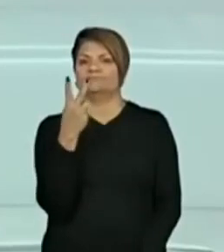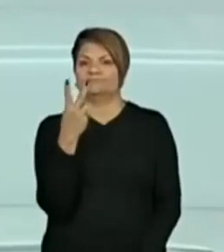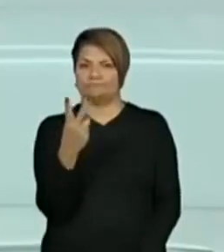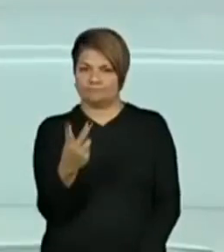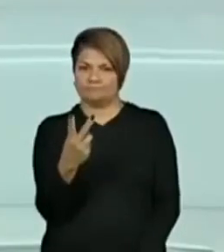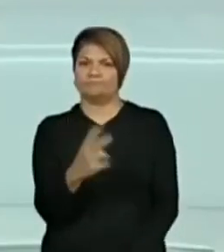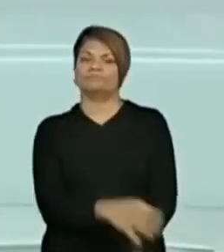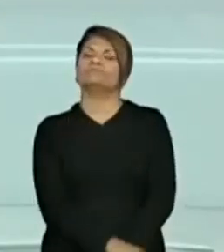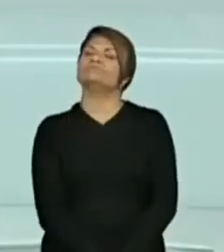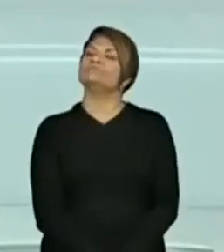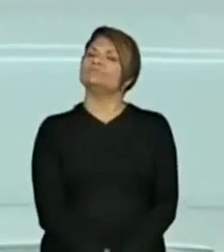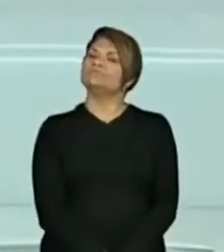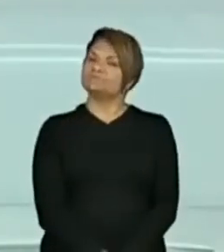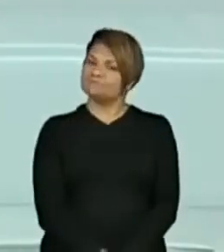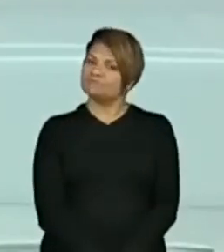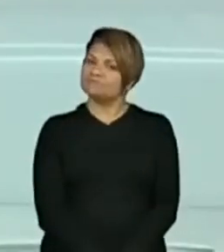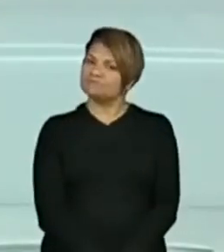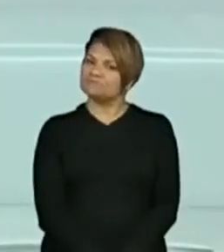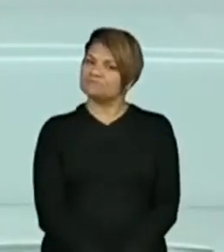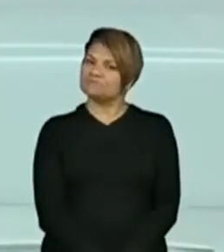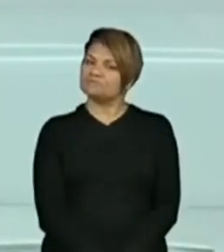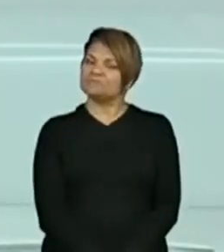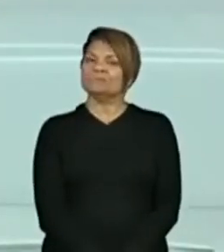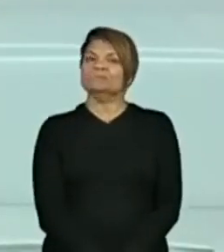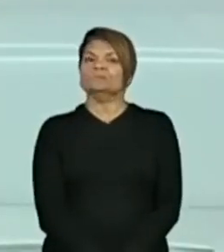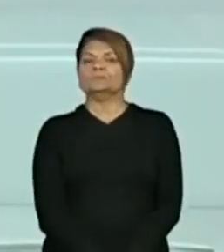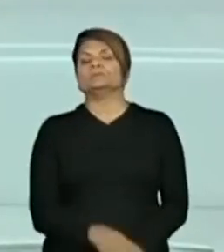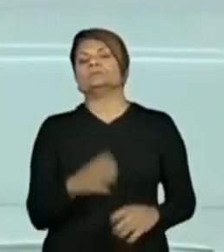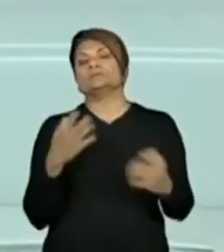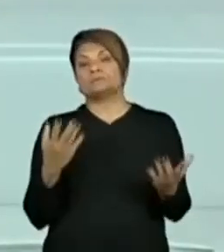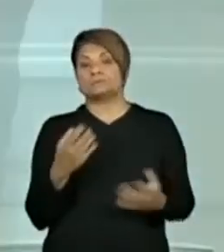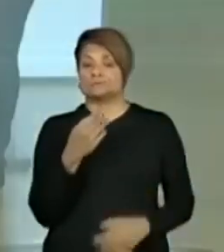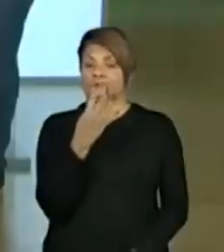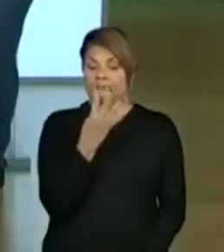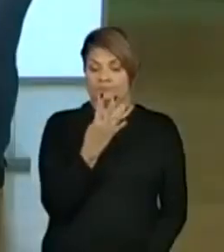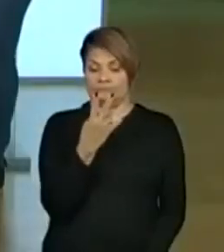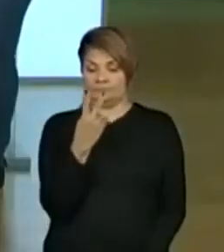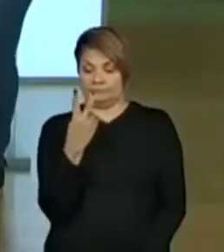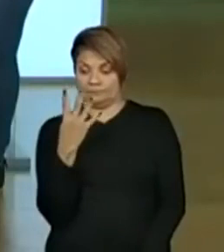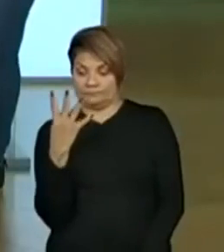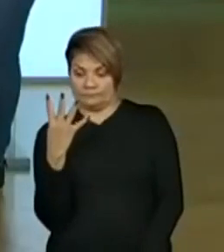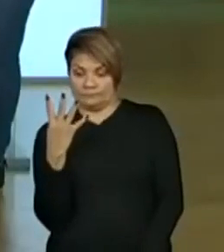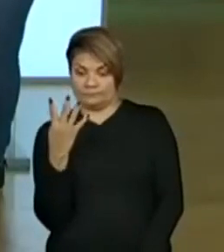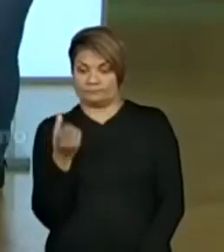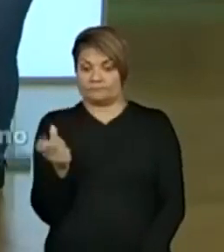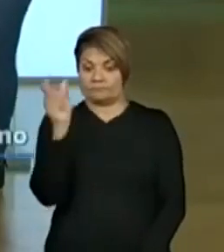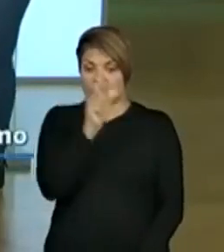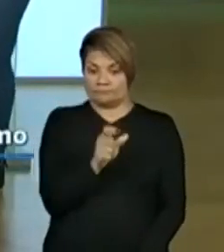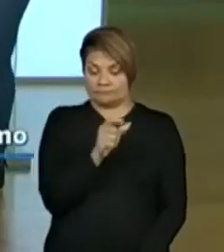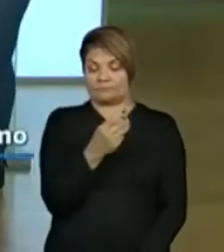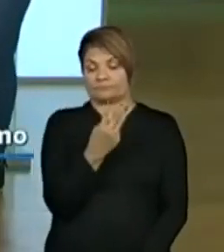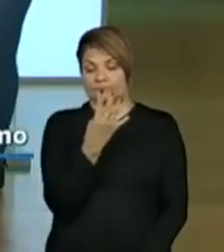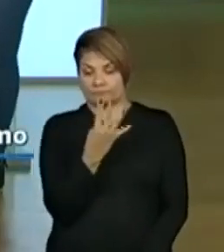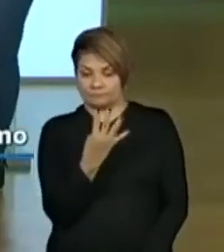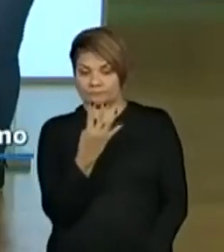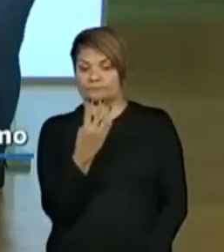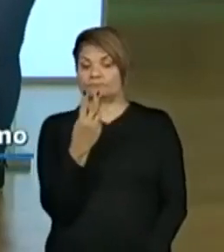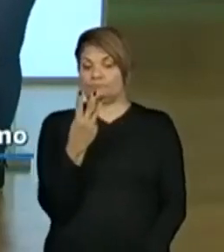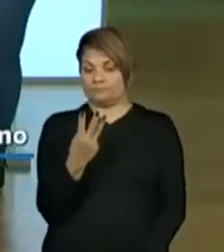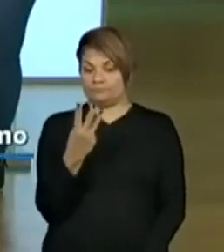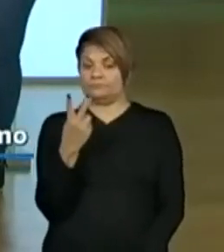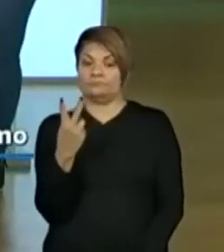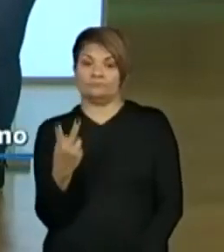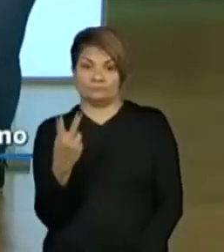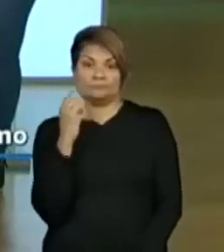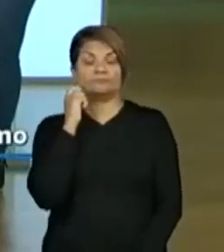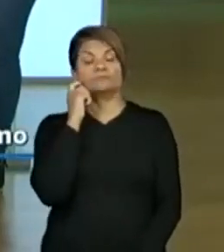432. 432. Muito bem. Então, gente formou o 423, o 432. E se eu colocar